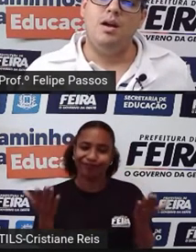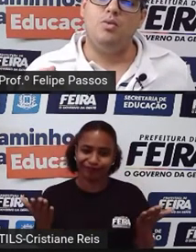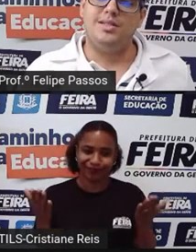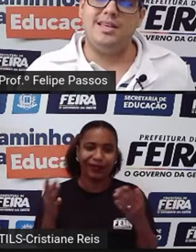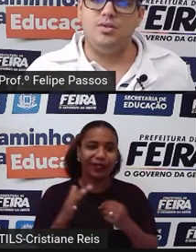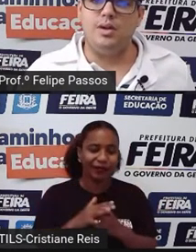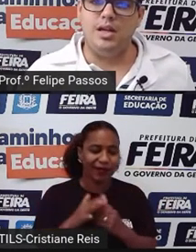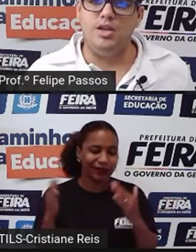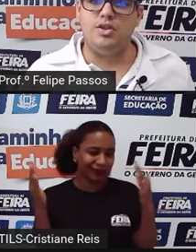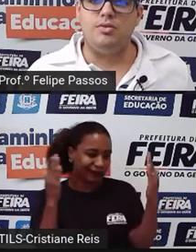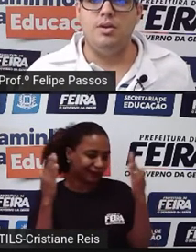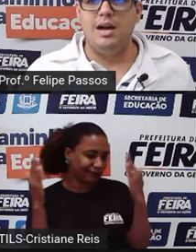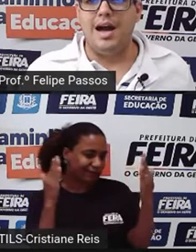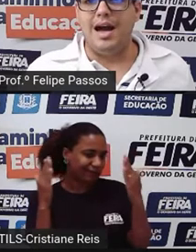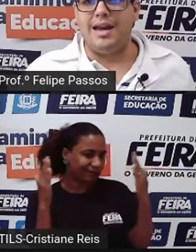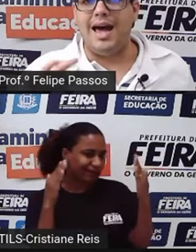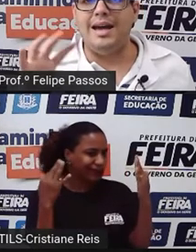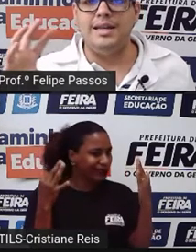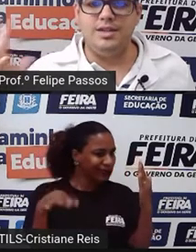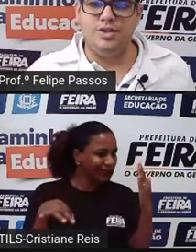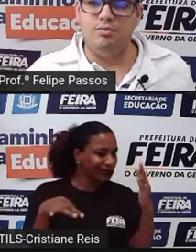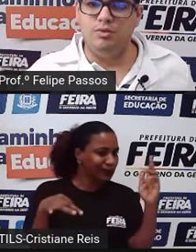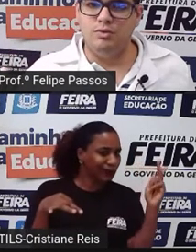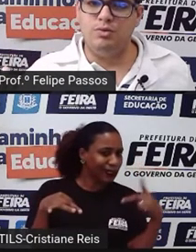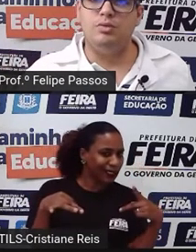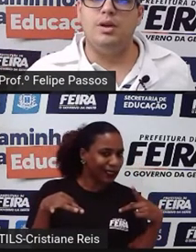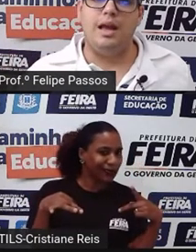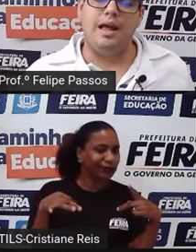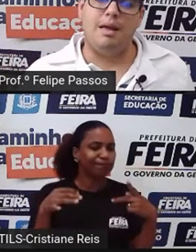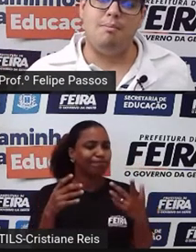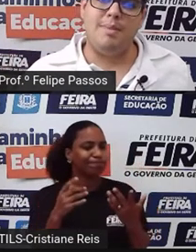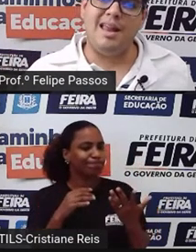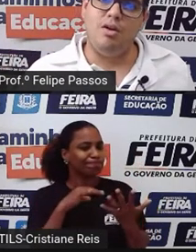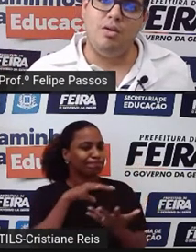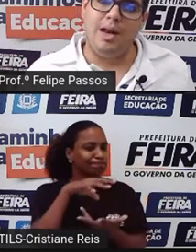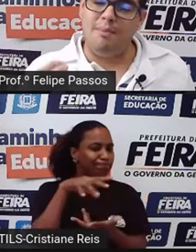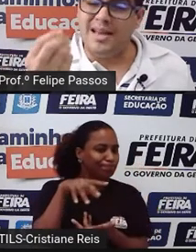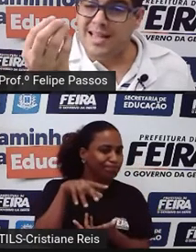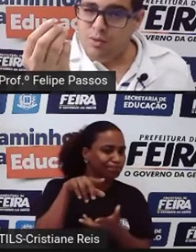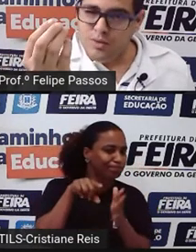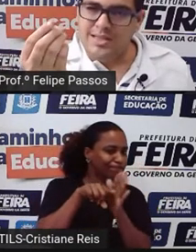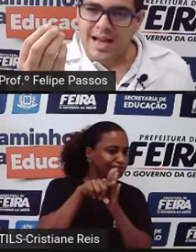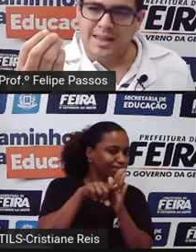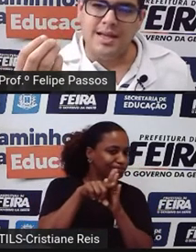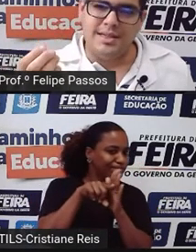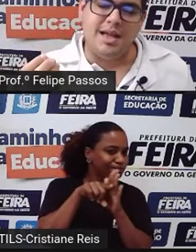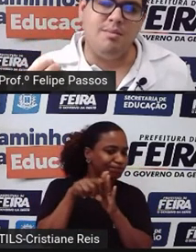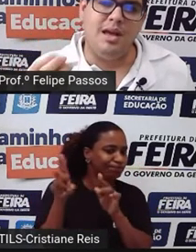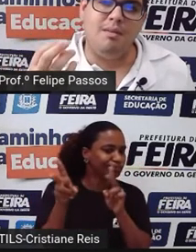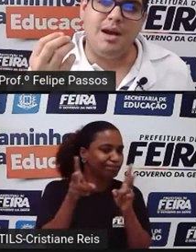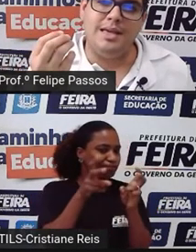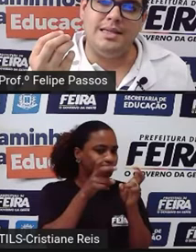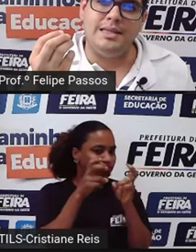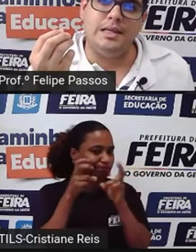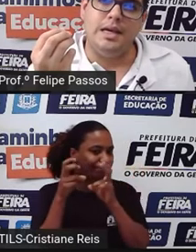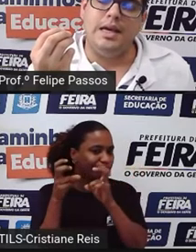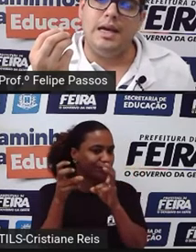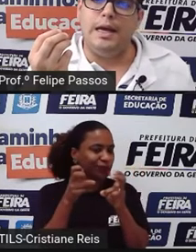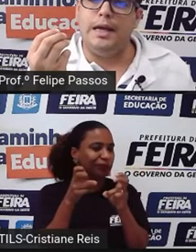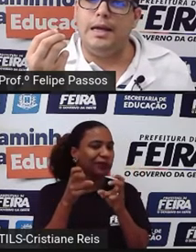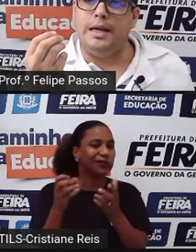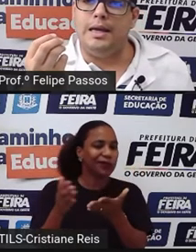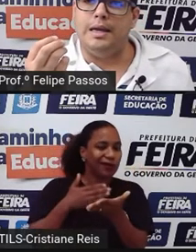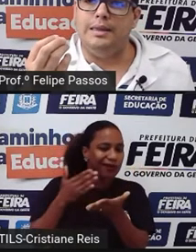Então, o senso crítico, a análise de mundo, ela é melhor, ela é mais aguçada, sabe? Ela é mais,